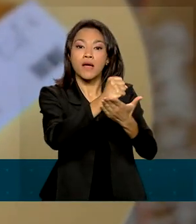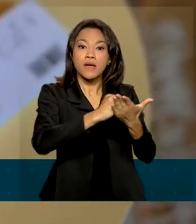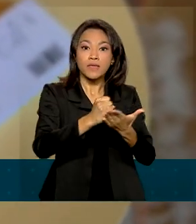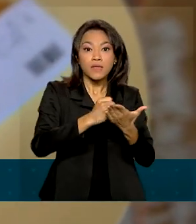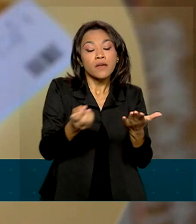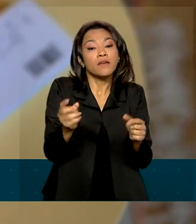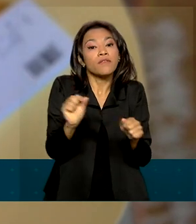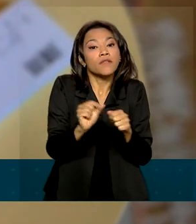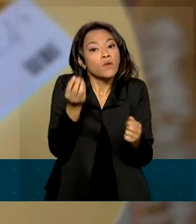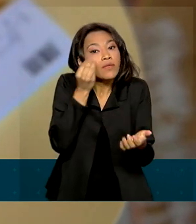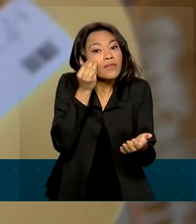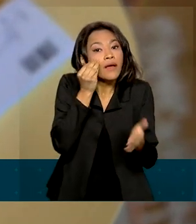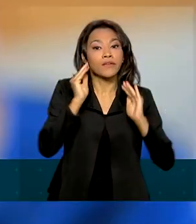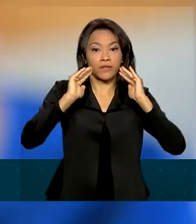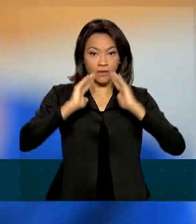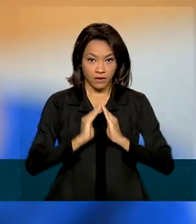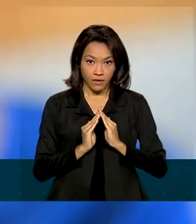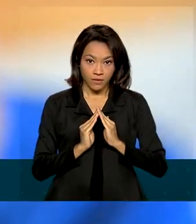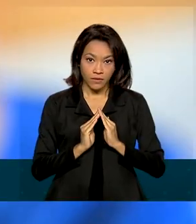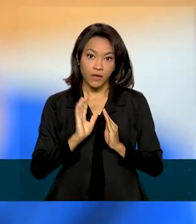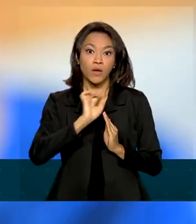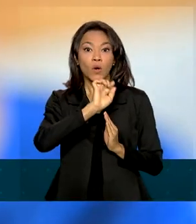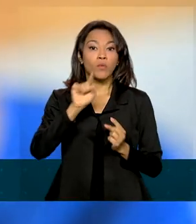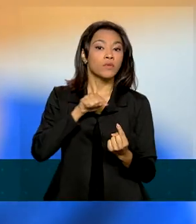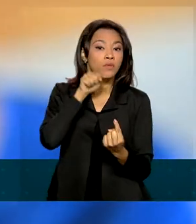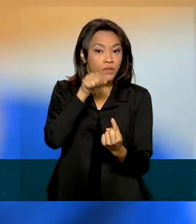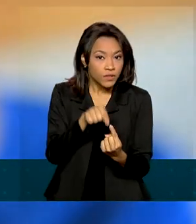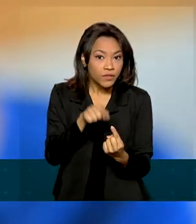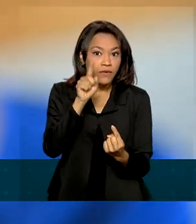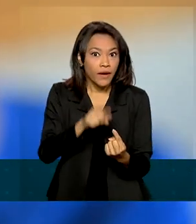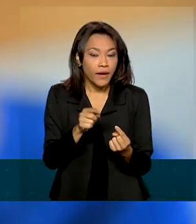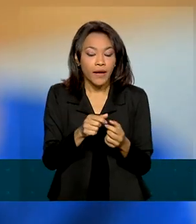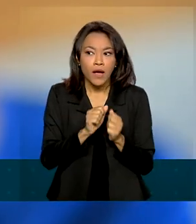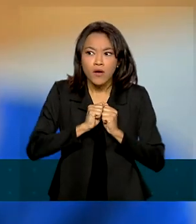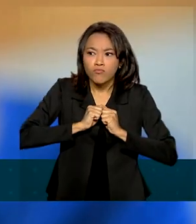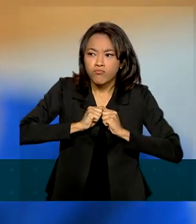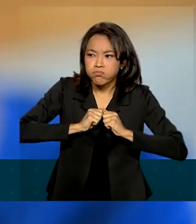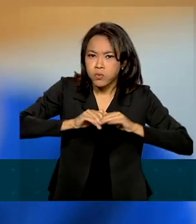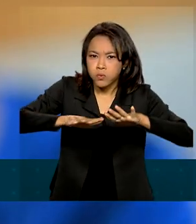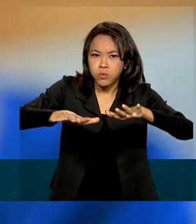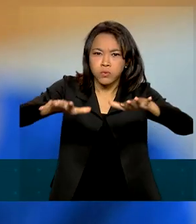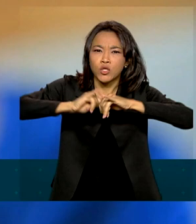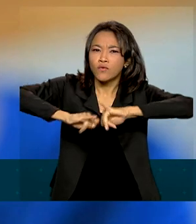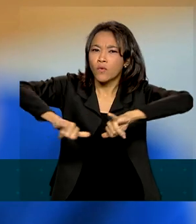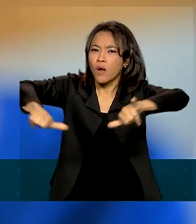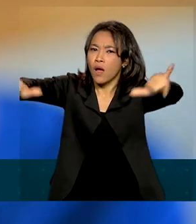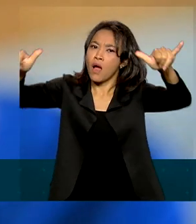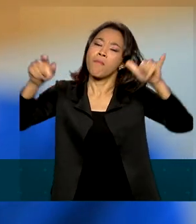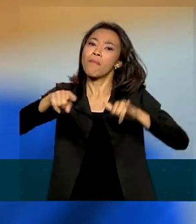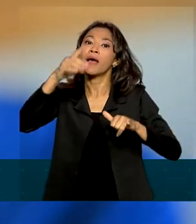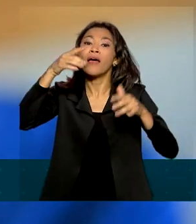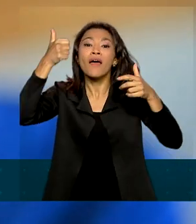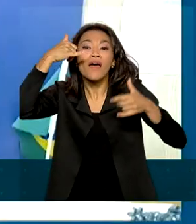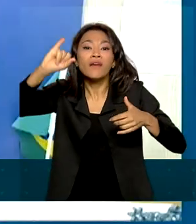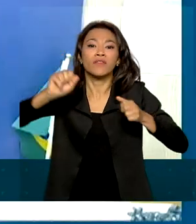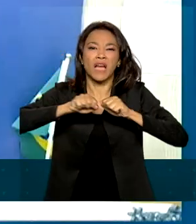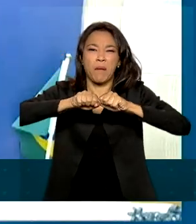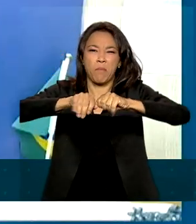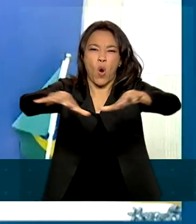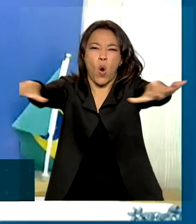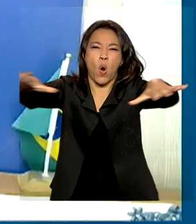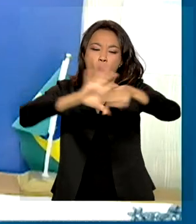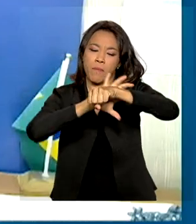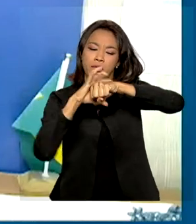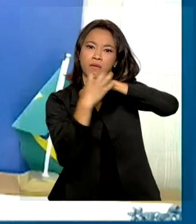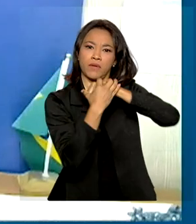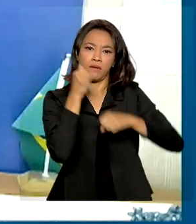autoexame em casa. A ideia é ampliar a testagem para conter o avanço da pandemia. Não resta